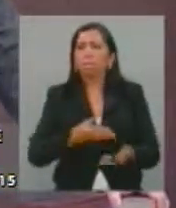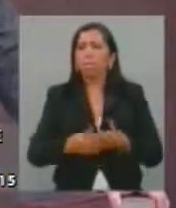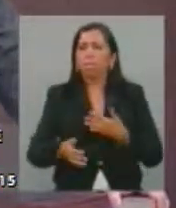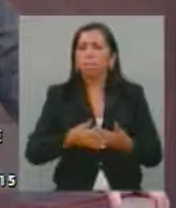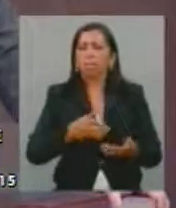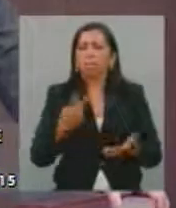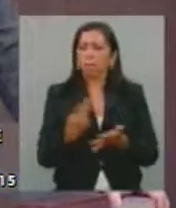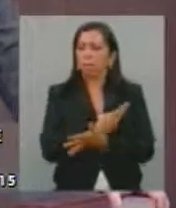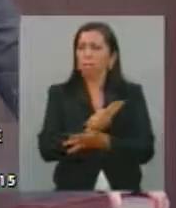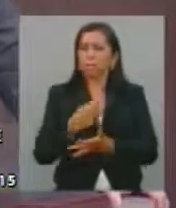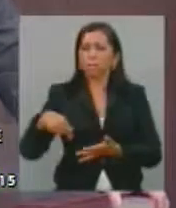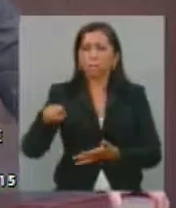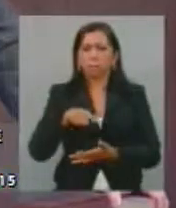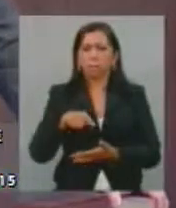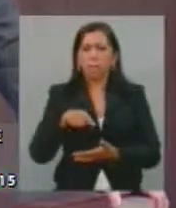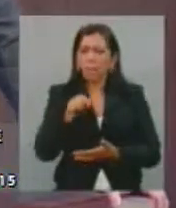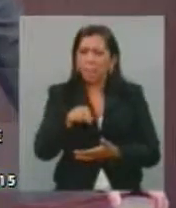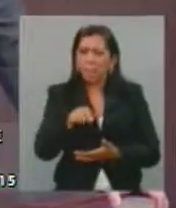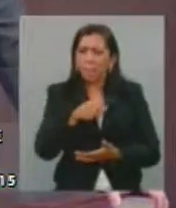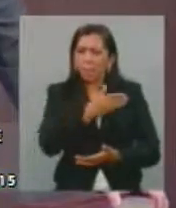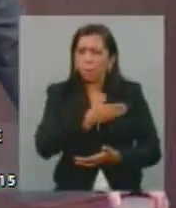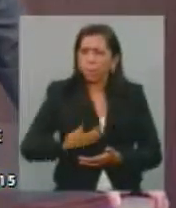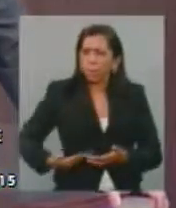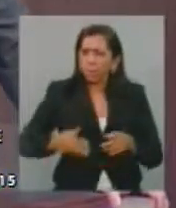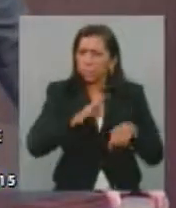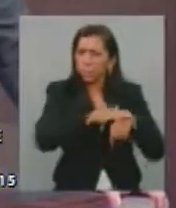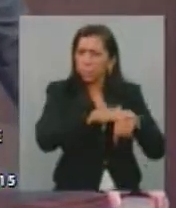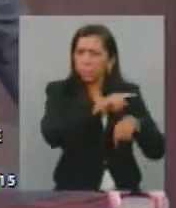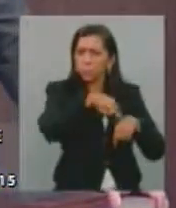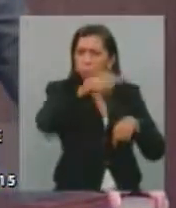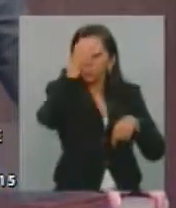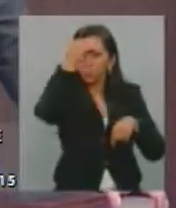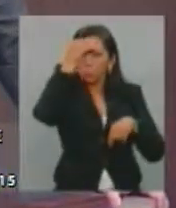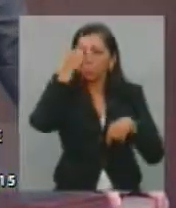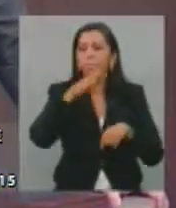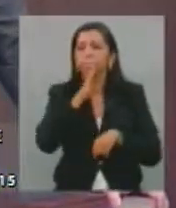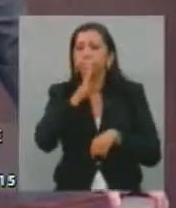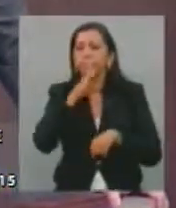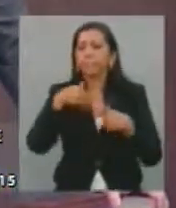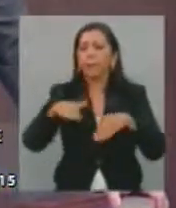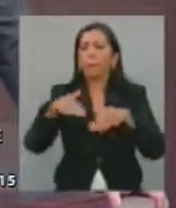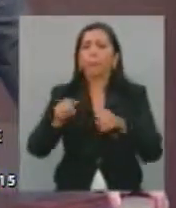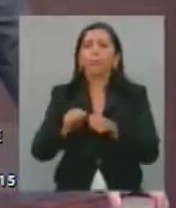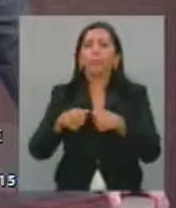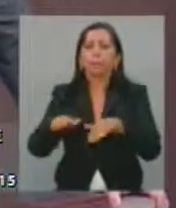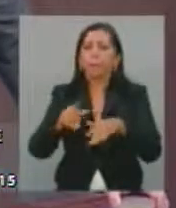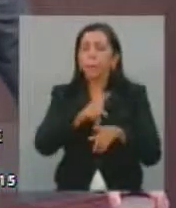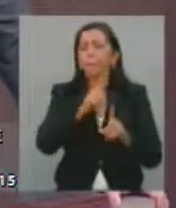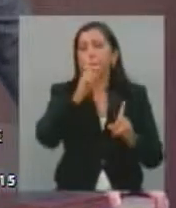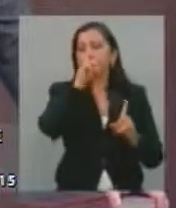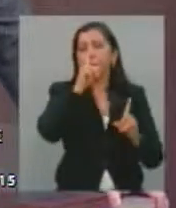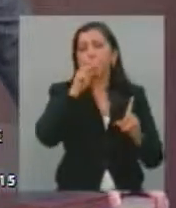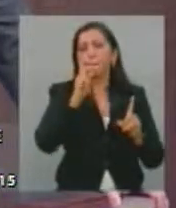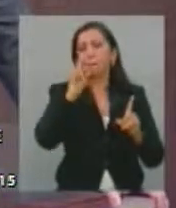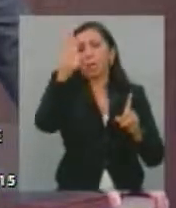cometida pelo Estado, por ação ou omissão, ela é mais grave. Se nós queremos